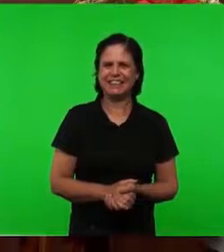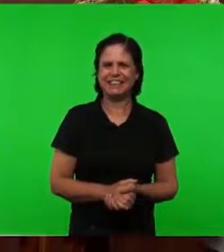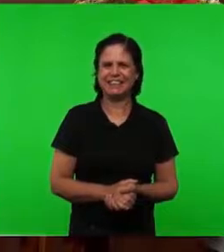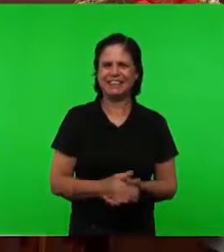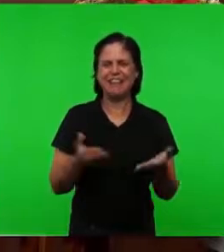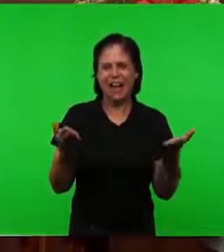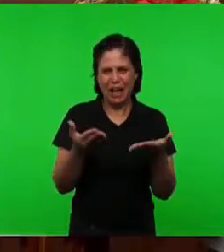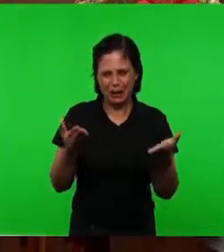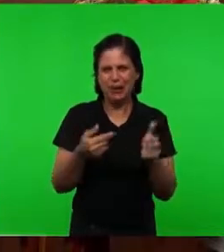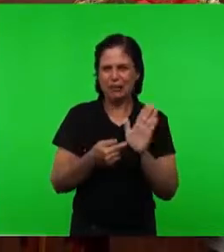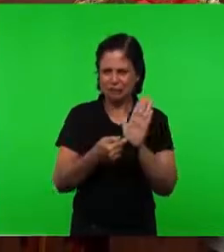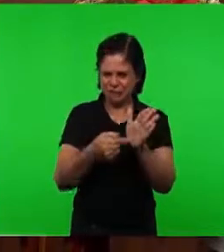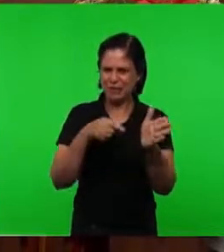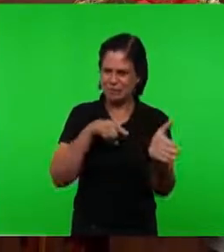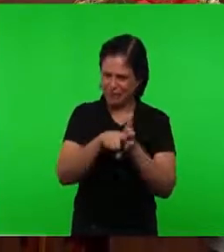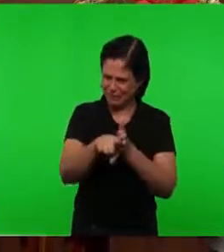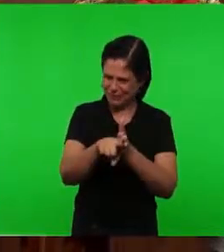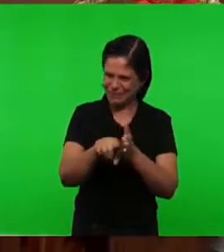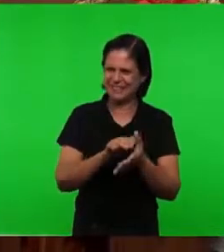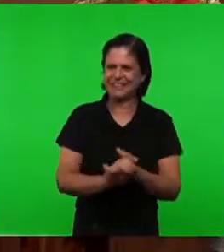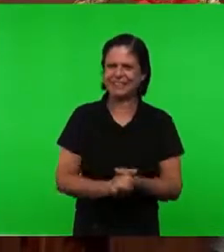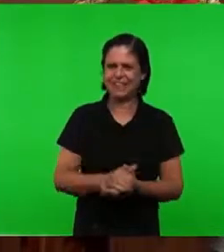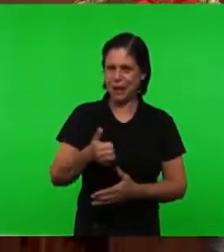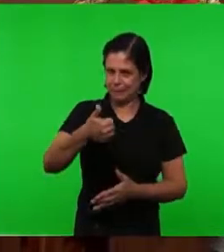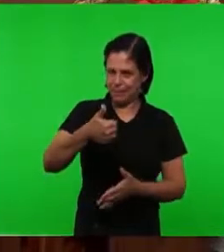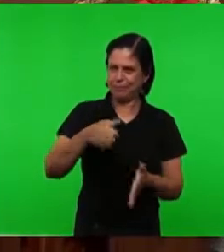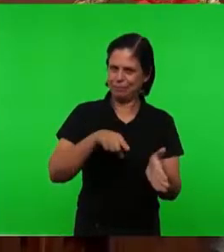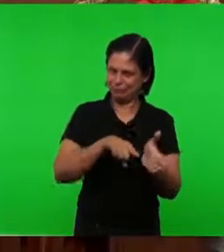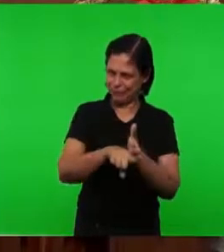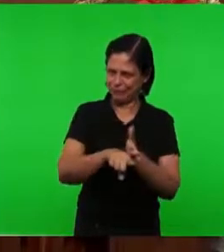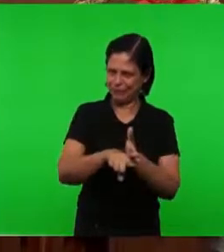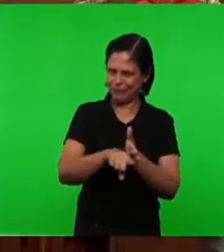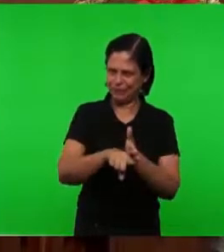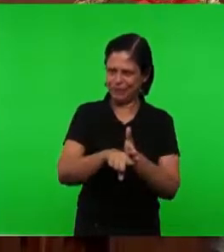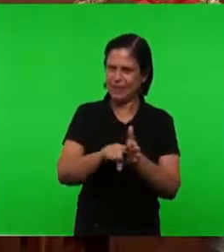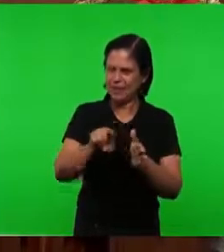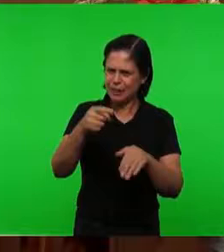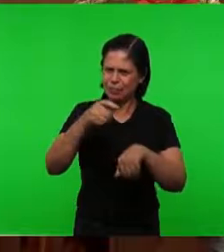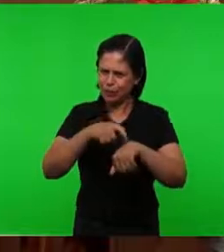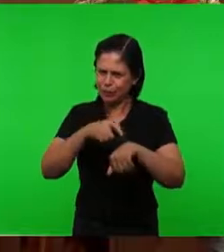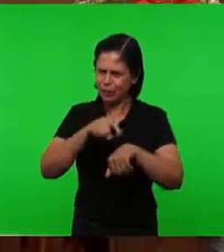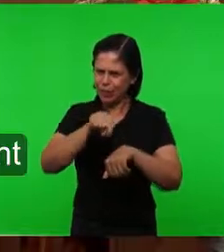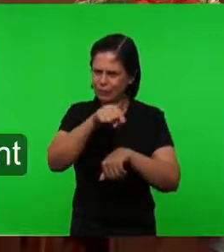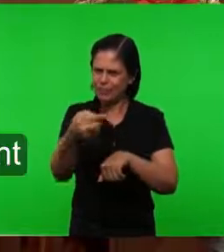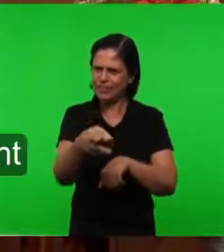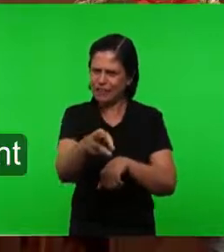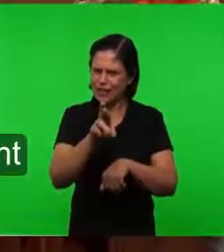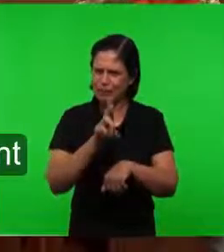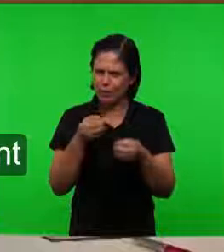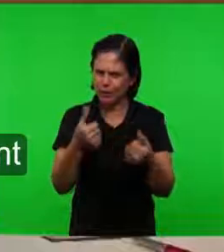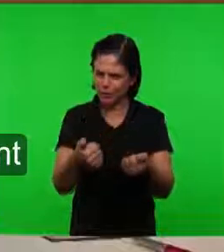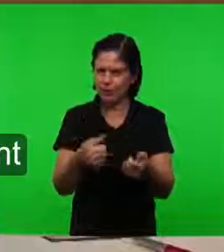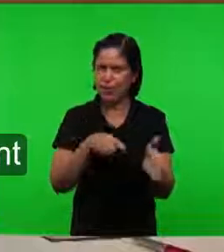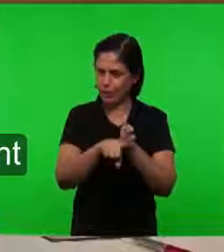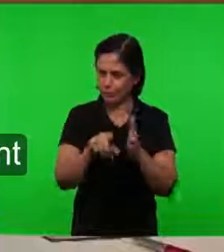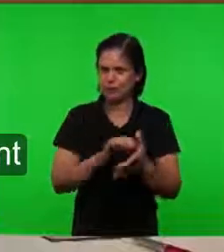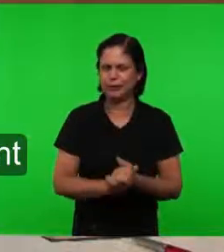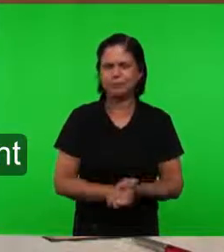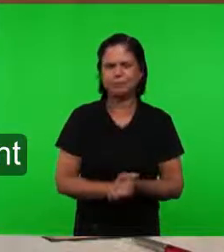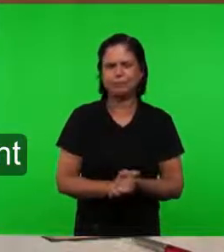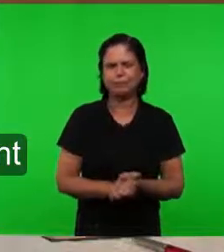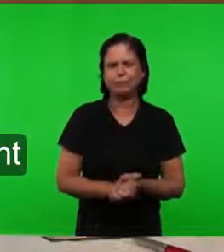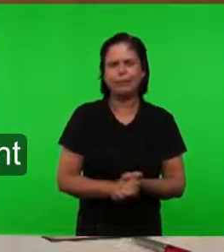Passar para a pergunta Que é a nossa primeira pergunta Que nós vamos dar um tempo Aos irmãos Para responder A pergunta é a seguinte